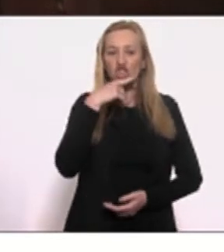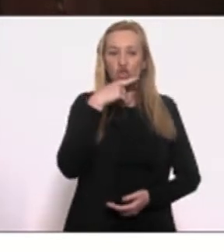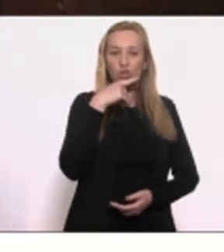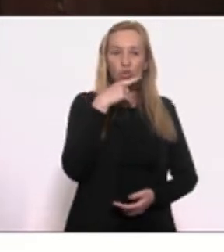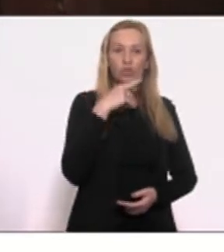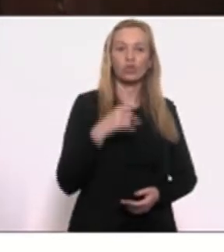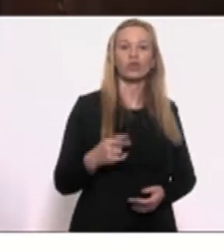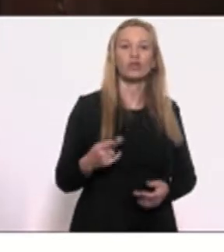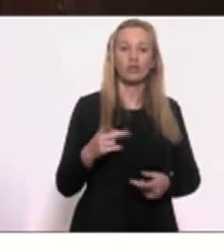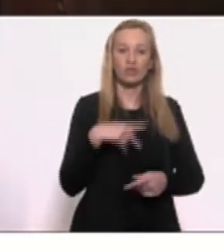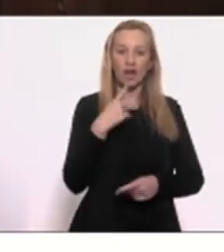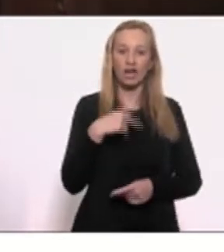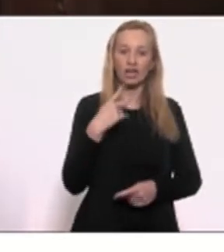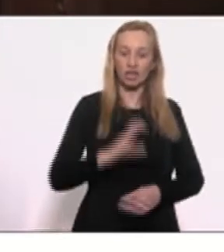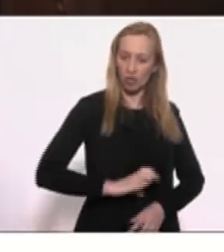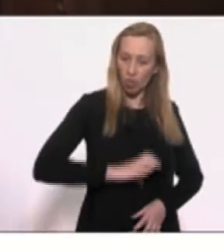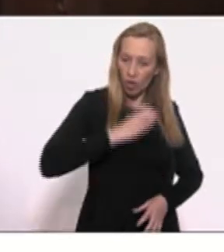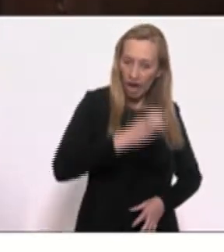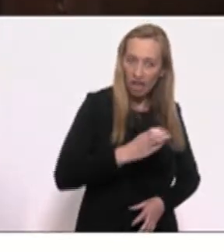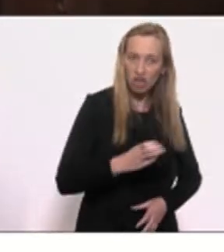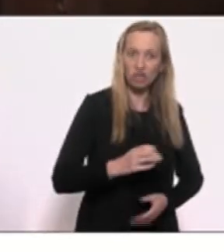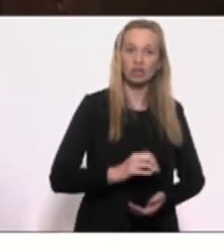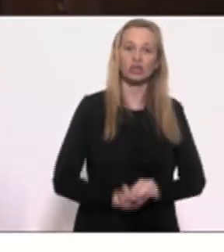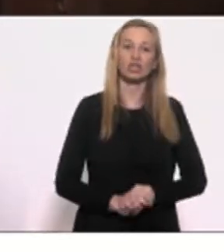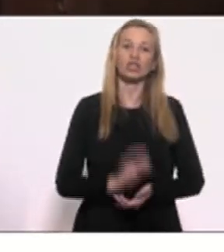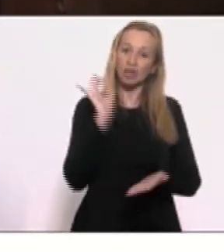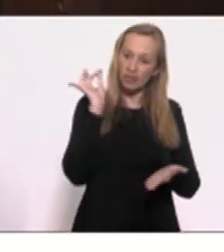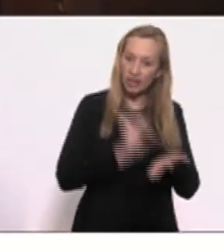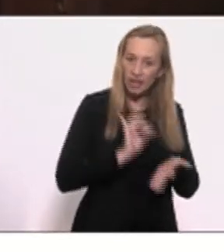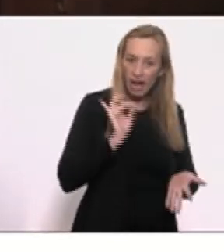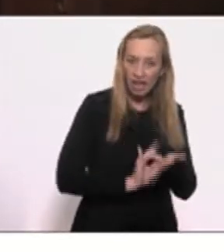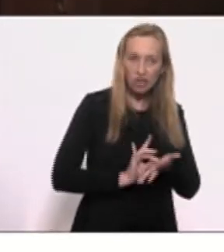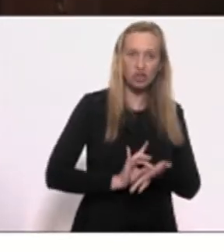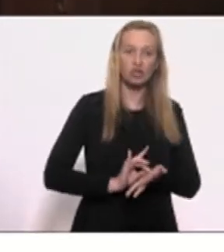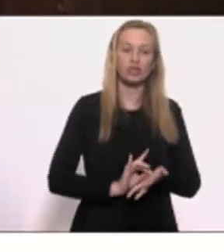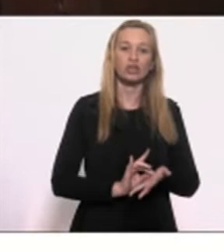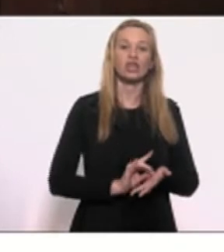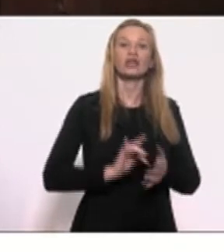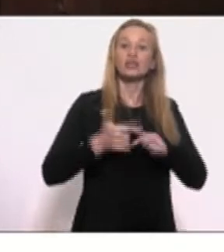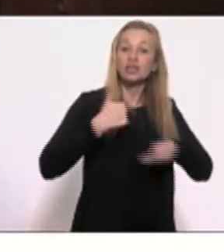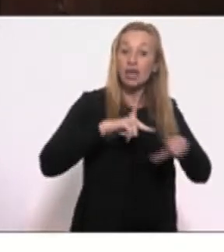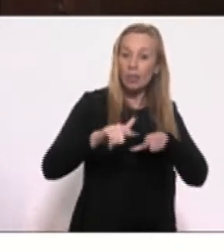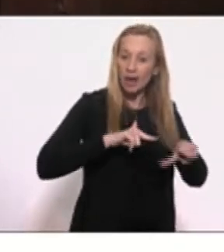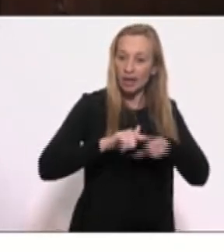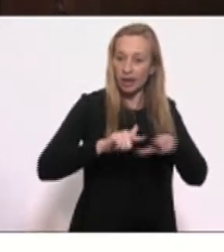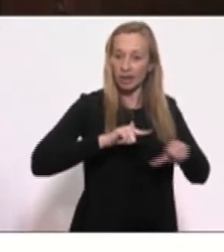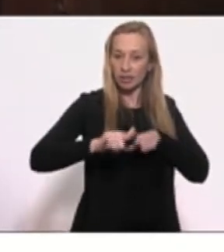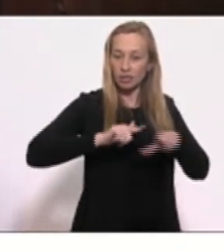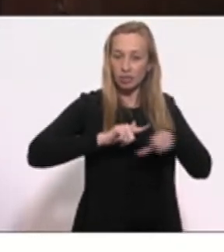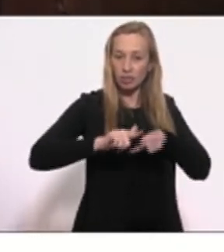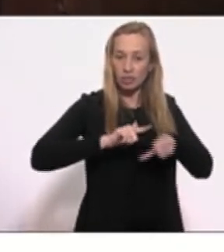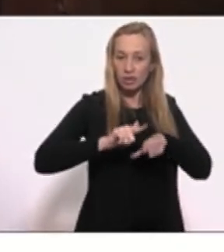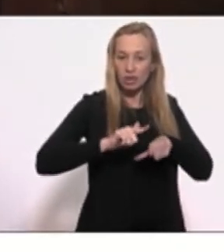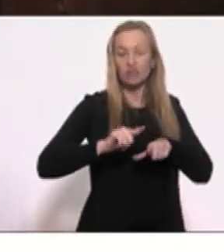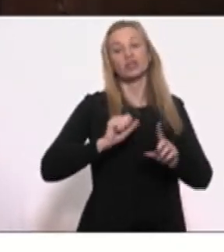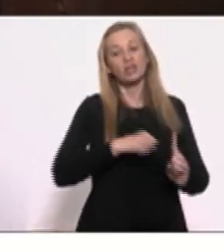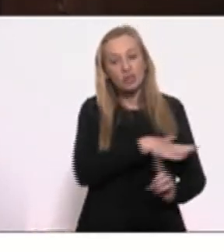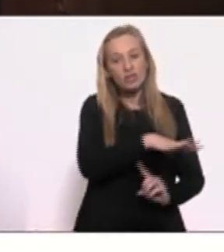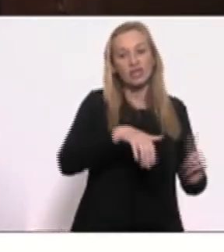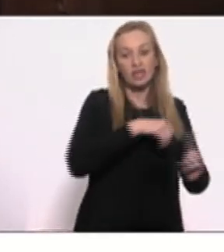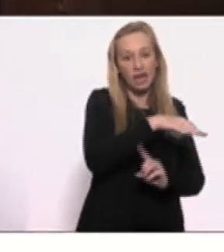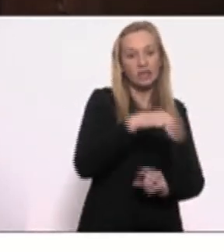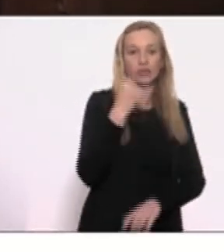é a forma da coragem, que é a forma da verdade, que é a forma de trabalhar por essa sociedade